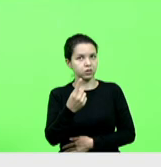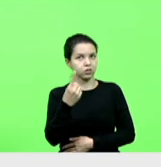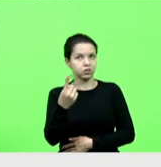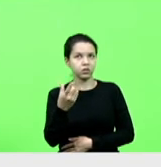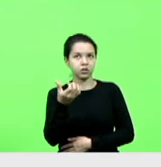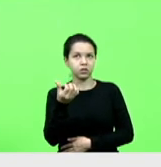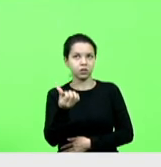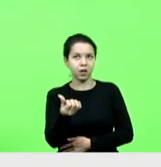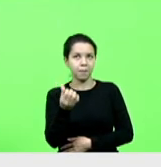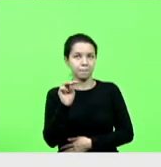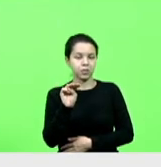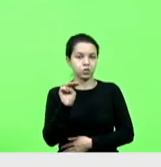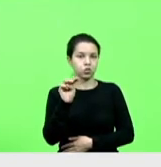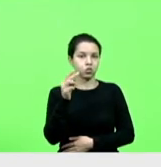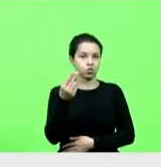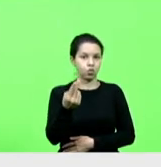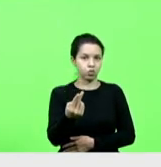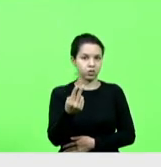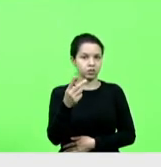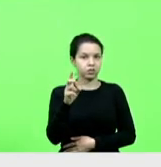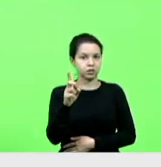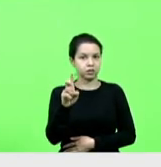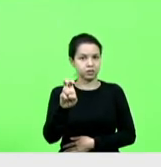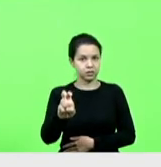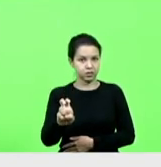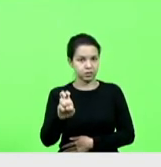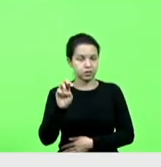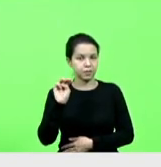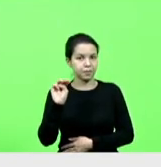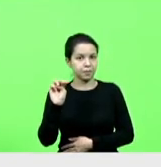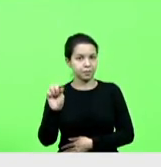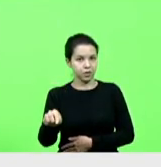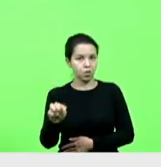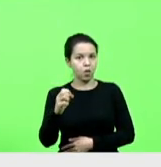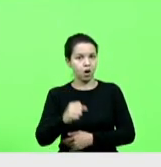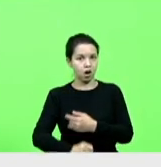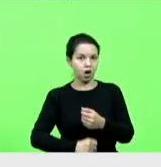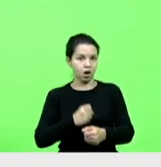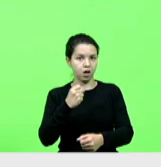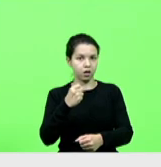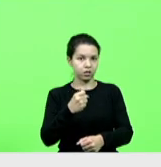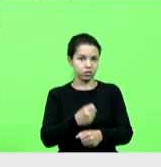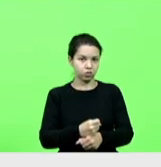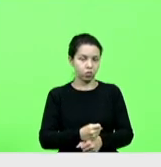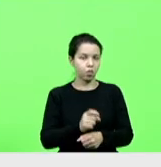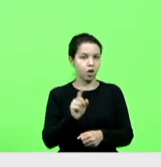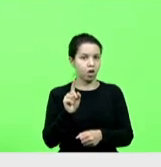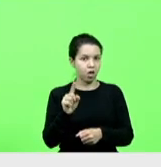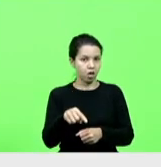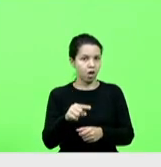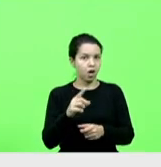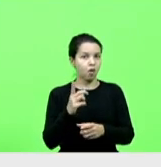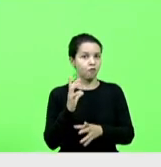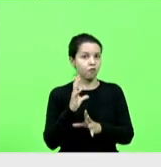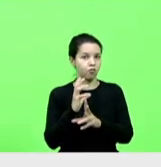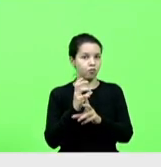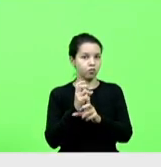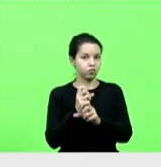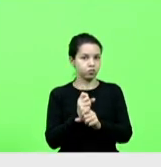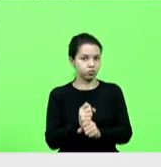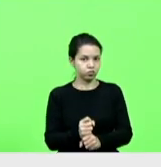,215,000 ano. Esse é o valor para ela cumprir com tudo que está no contrato.